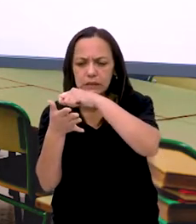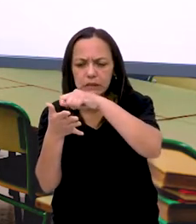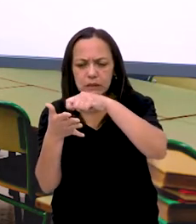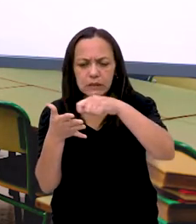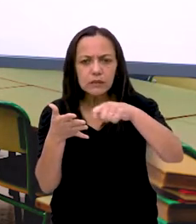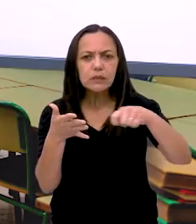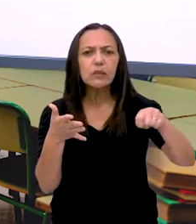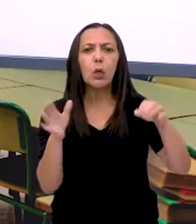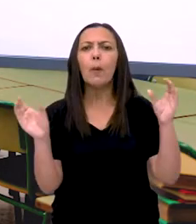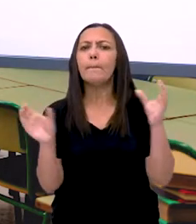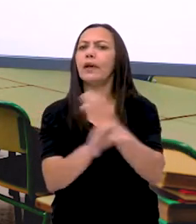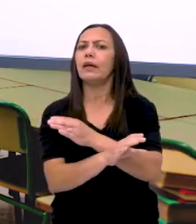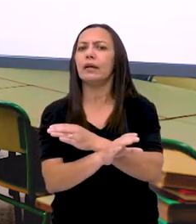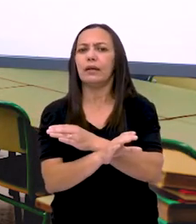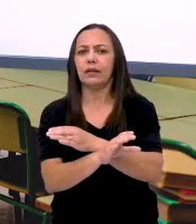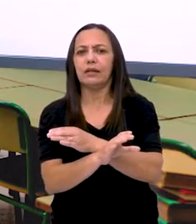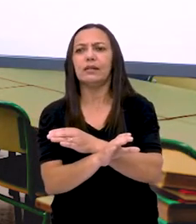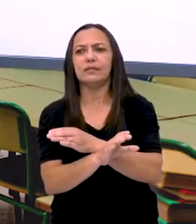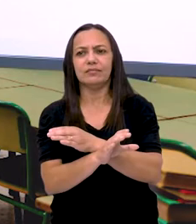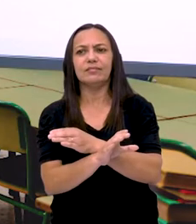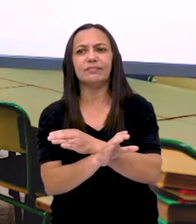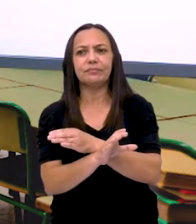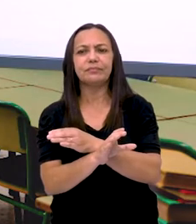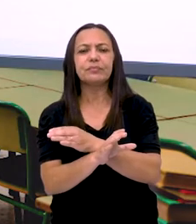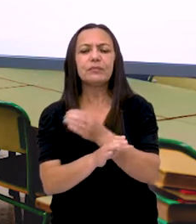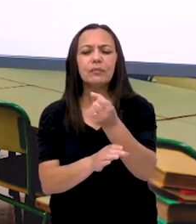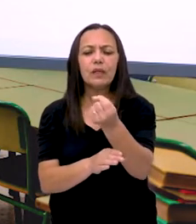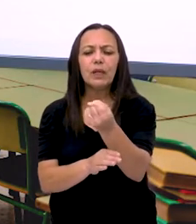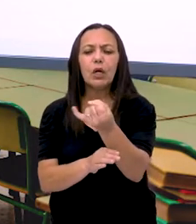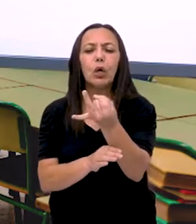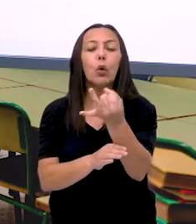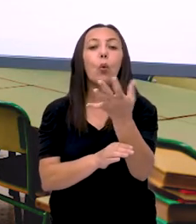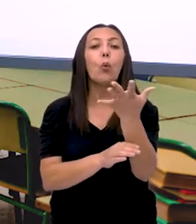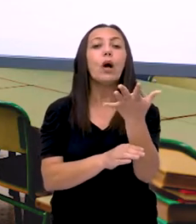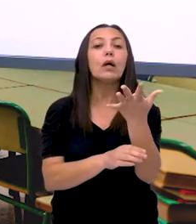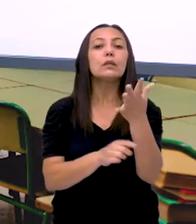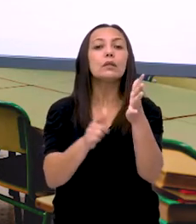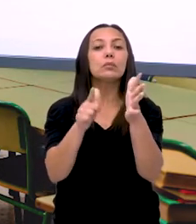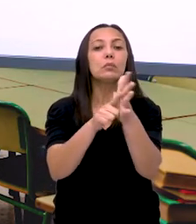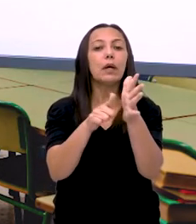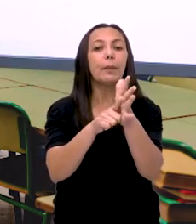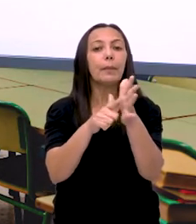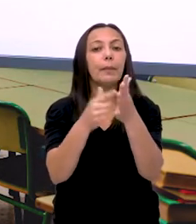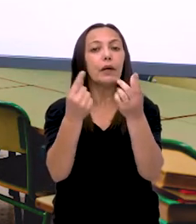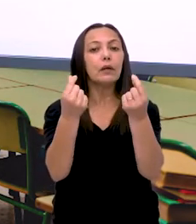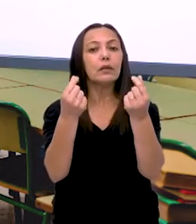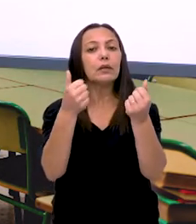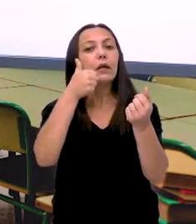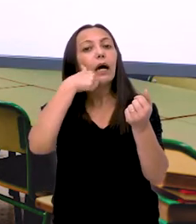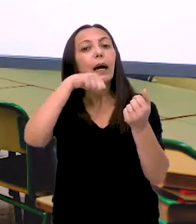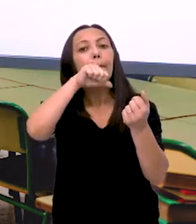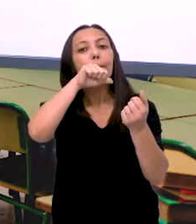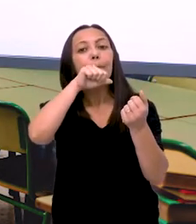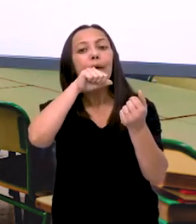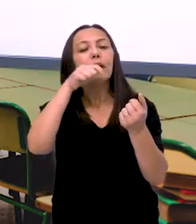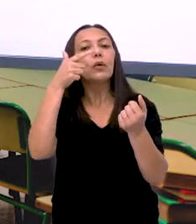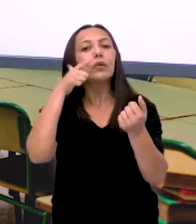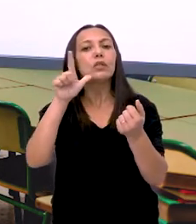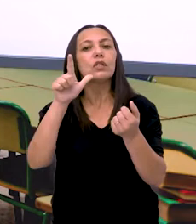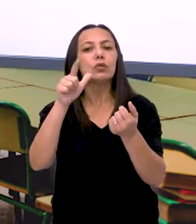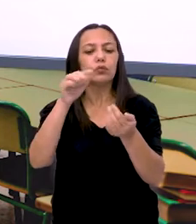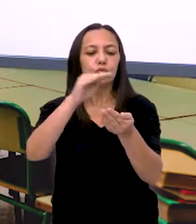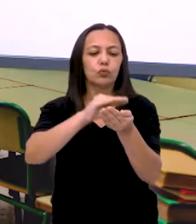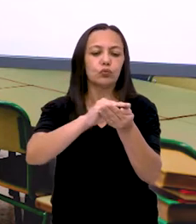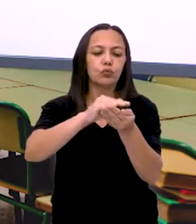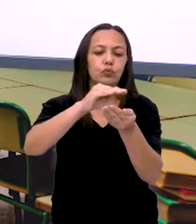Vamos dar a resposta completa conforme a pergunta. Quantas cédulas a mãe de Marina conseguiu juntar? A mãe de